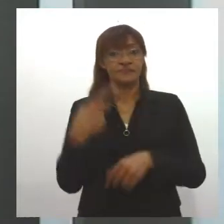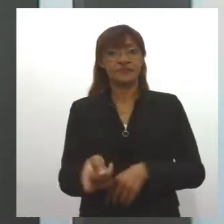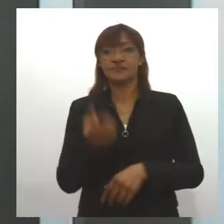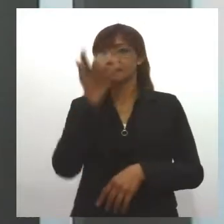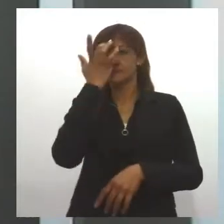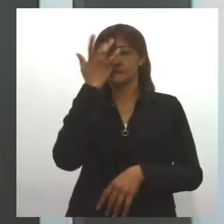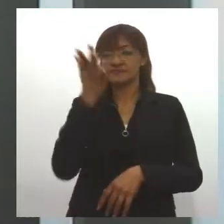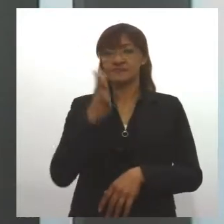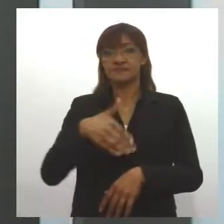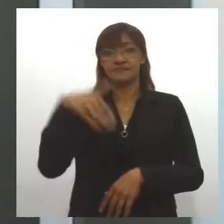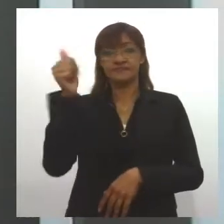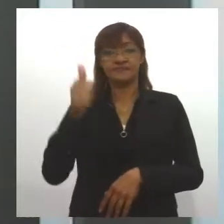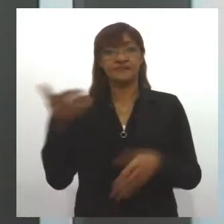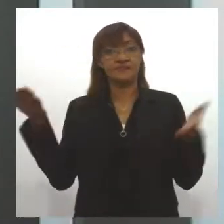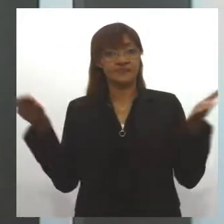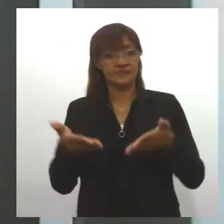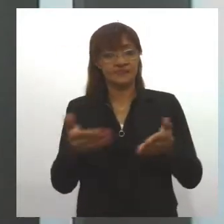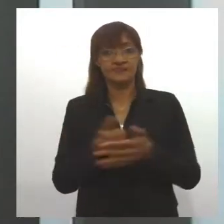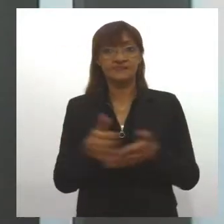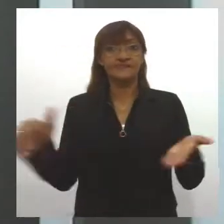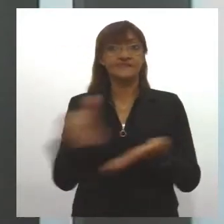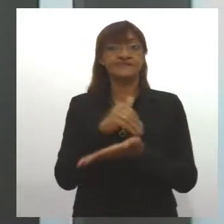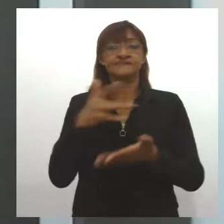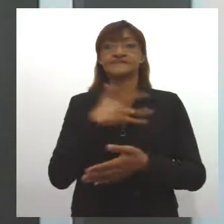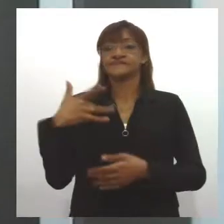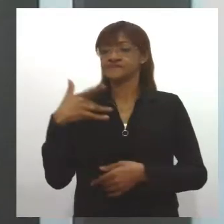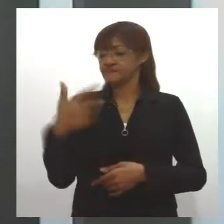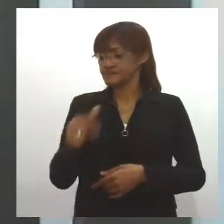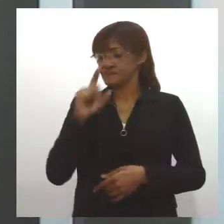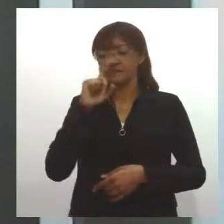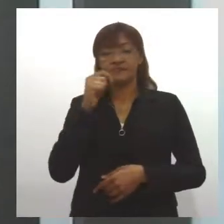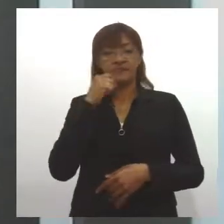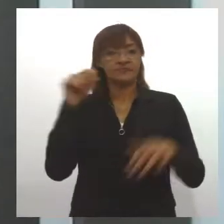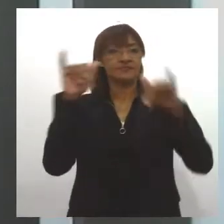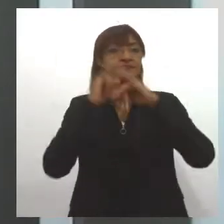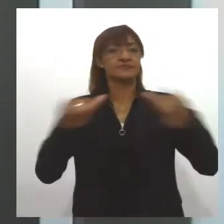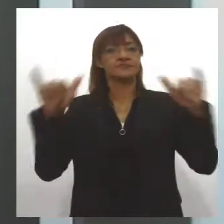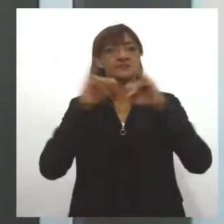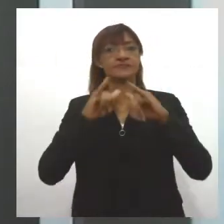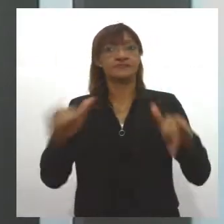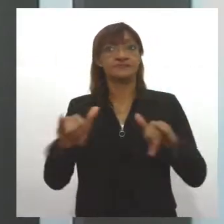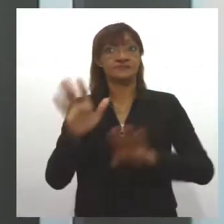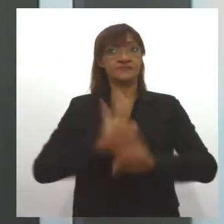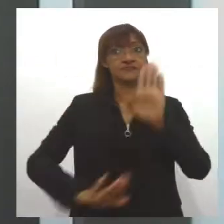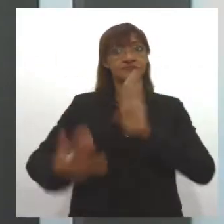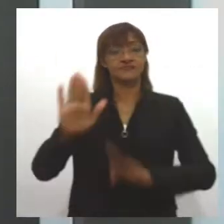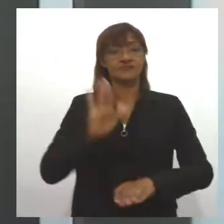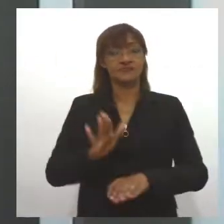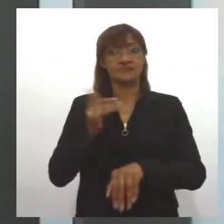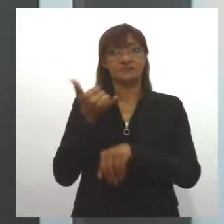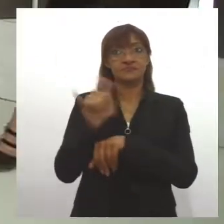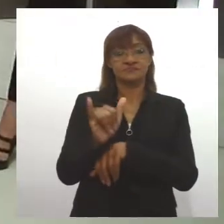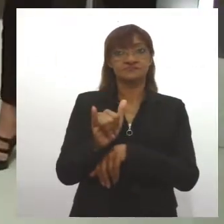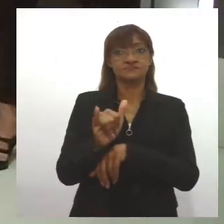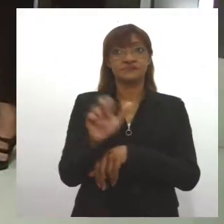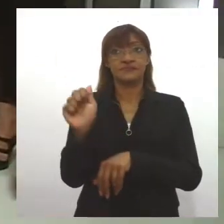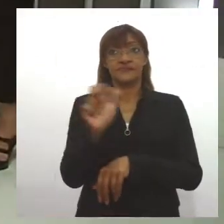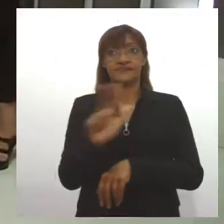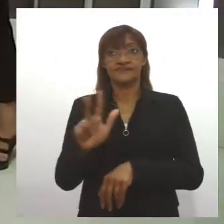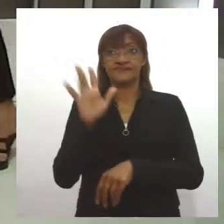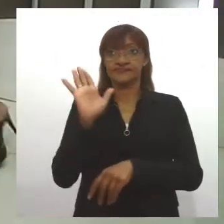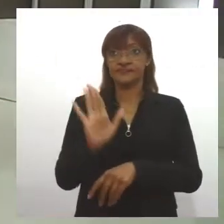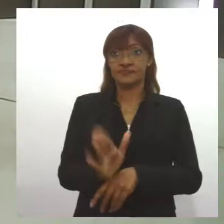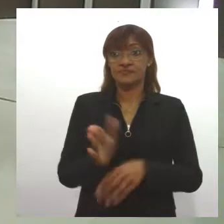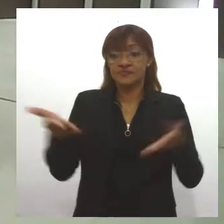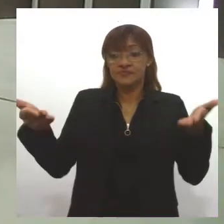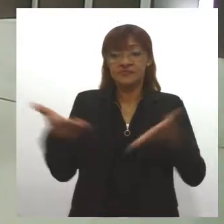facilitada a partir de hoje. E a Secretaria de Saúde de Aracaju alerta para golpe envolvendo a vigilância sanitária. Esses e outros assuntos